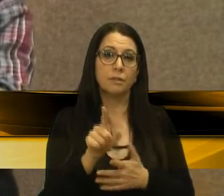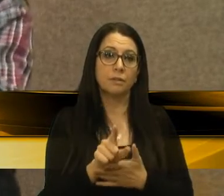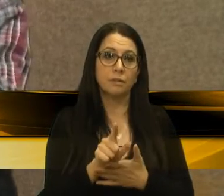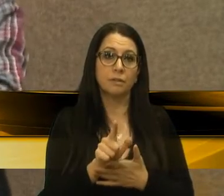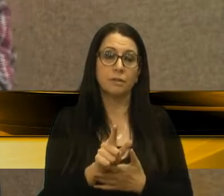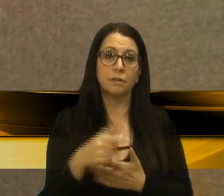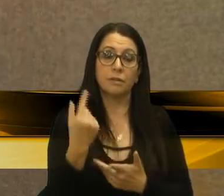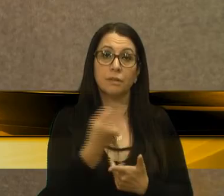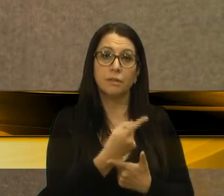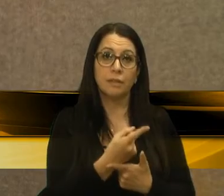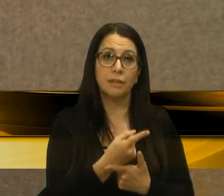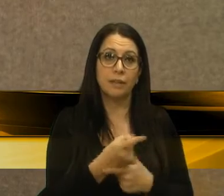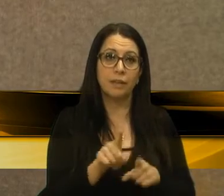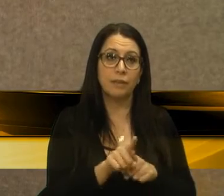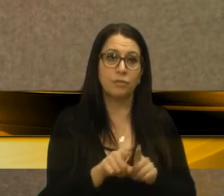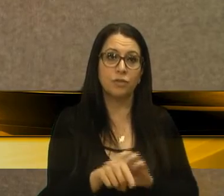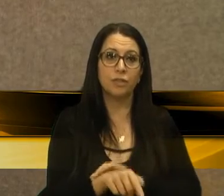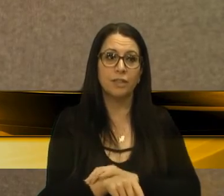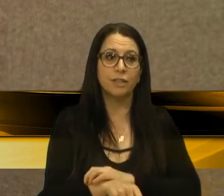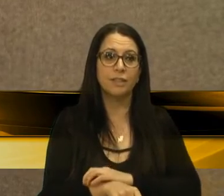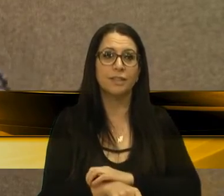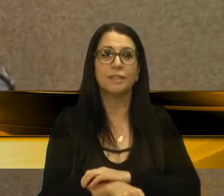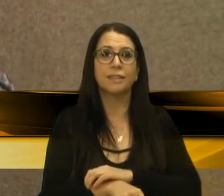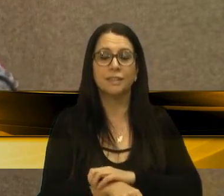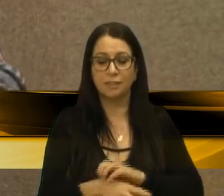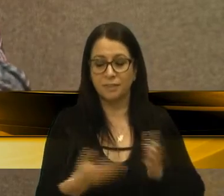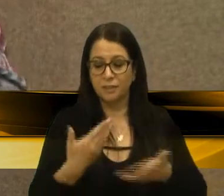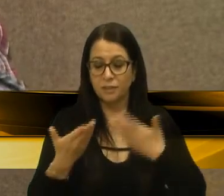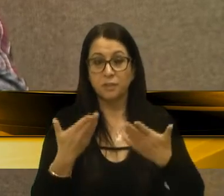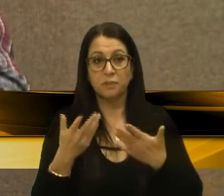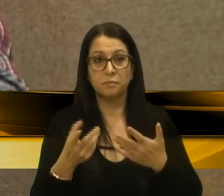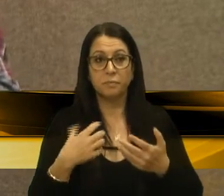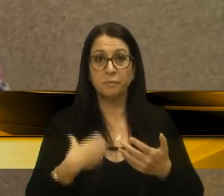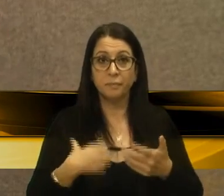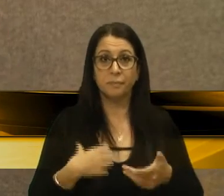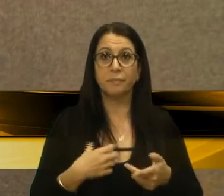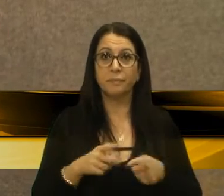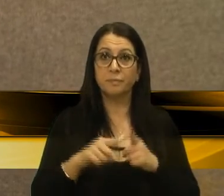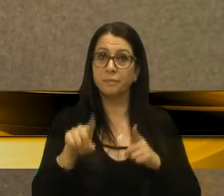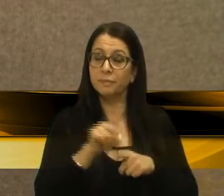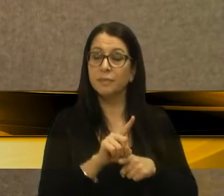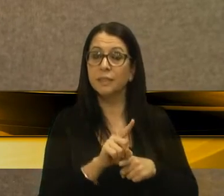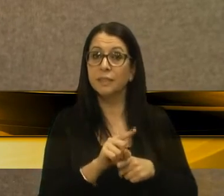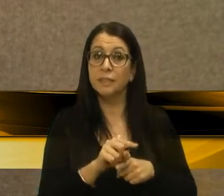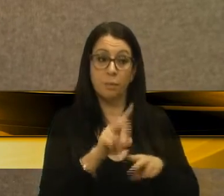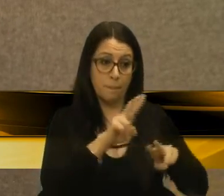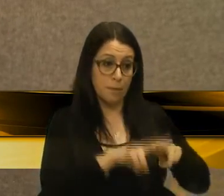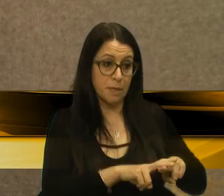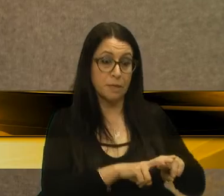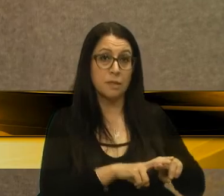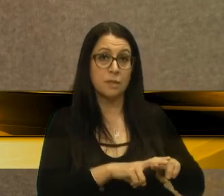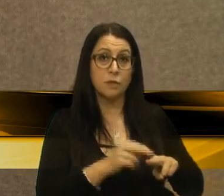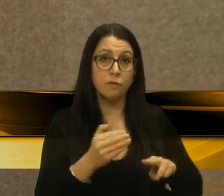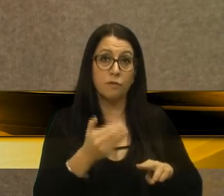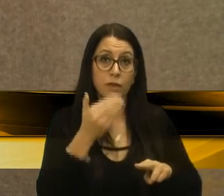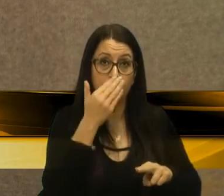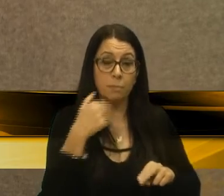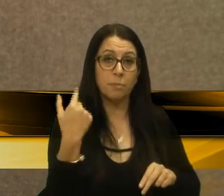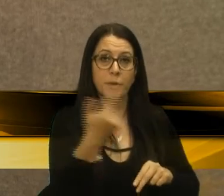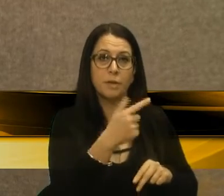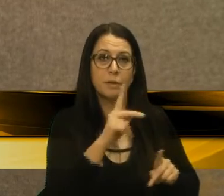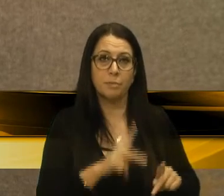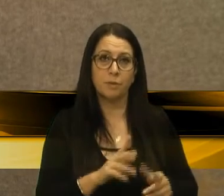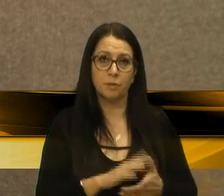realmente estão ali já esperando por atendimento e ficam meio revoltadas naquela situação que aí um detento vai e passa na frente de todo mundo.